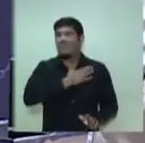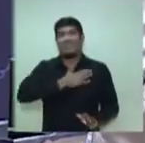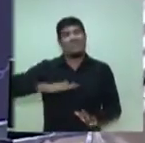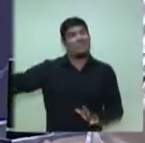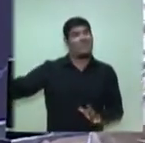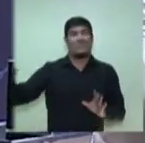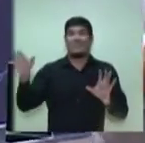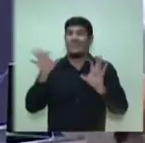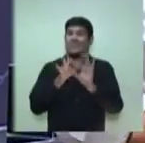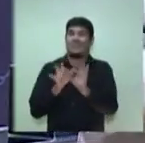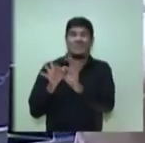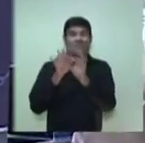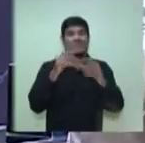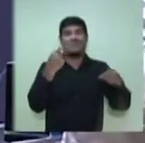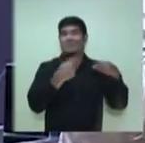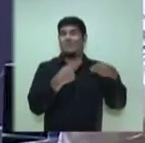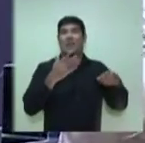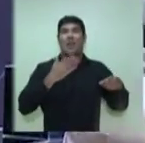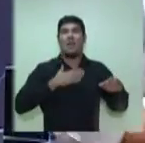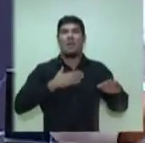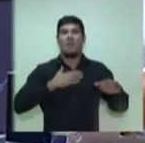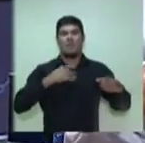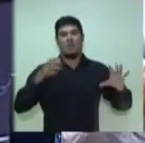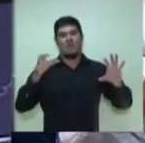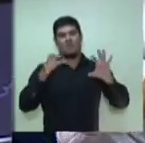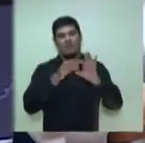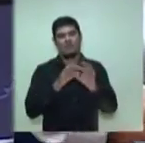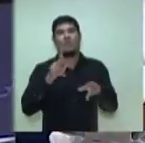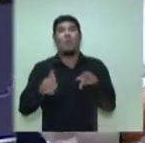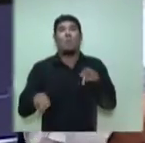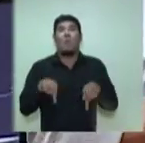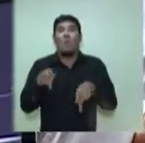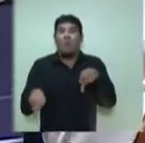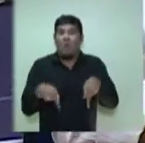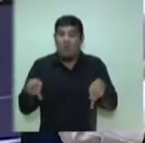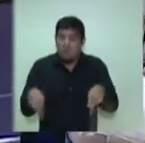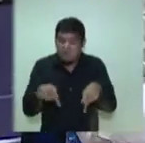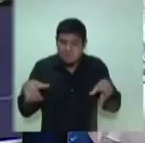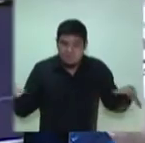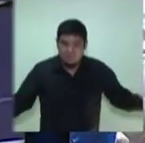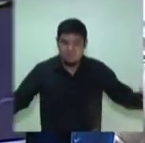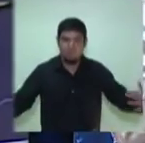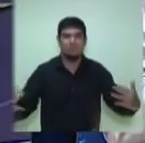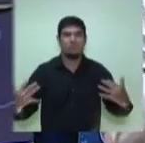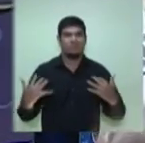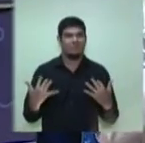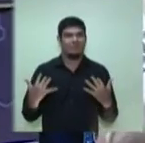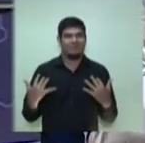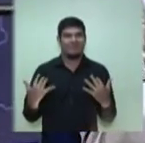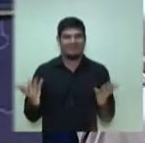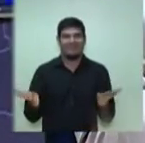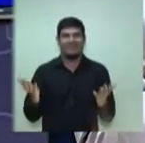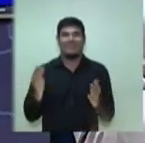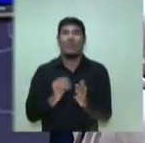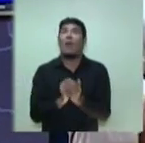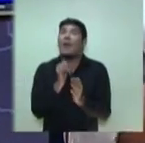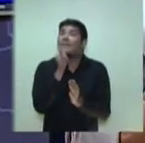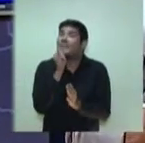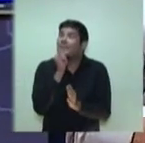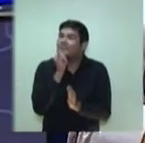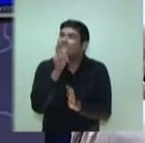é com o povo e é com ele que vou chegar lá. Não procurei ninguém depois do segundo turno. E querem um exemplo muito bonito